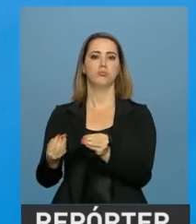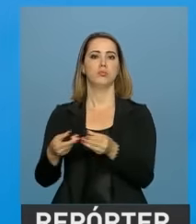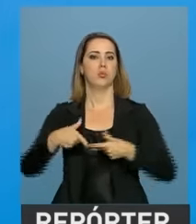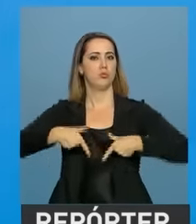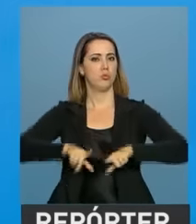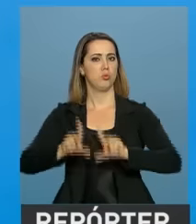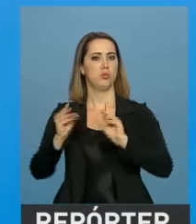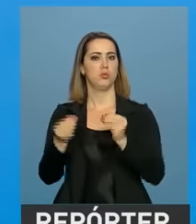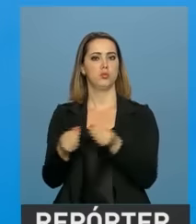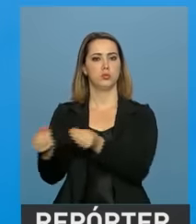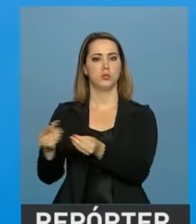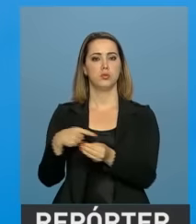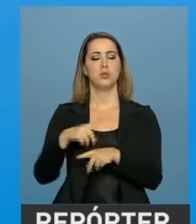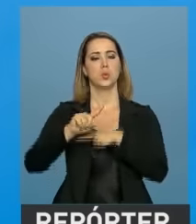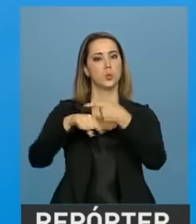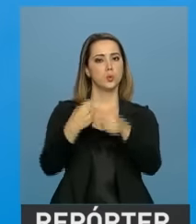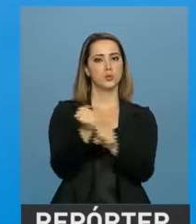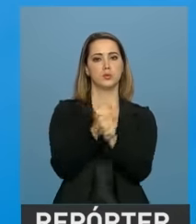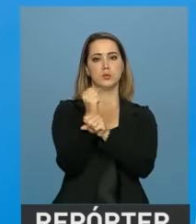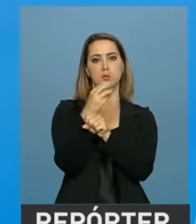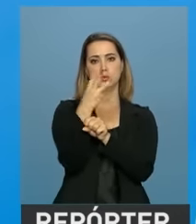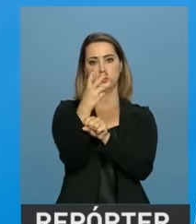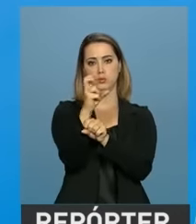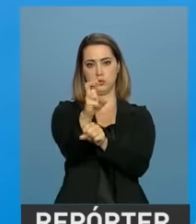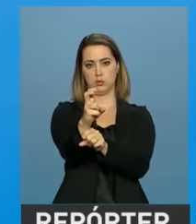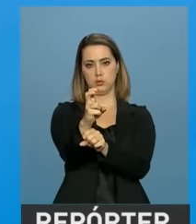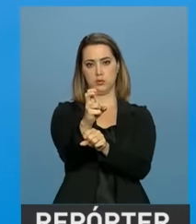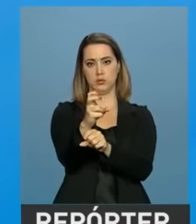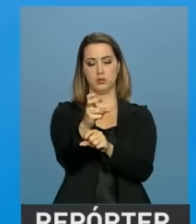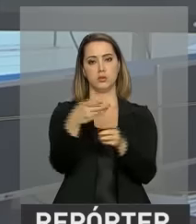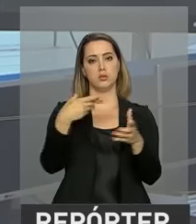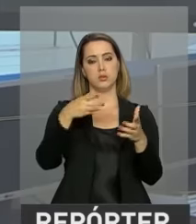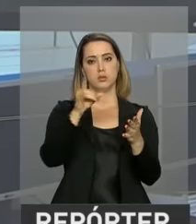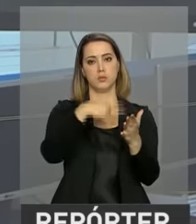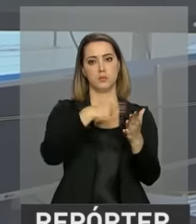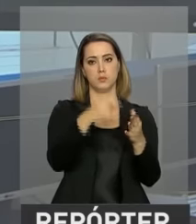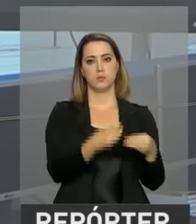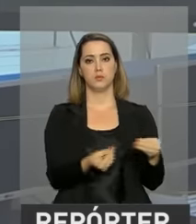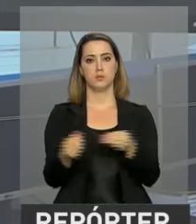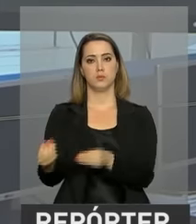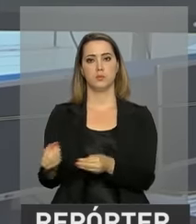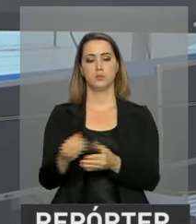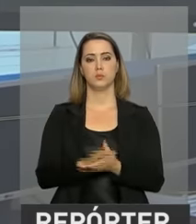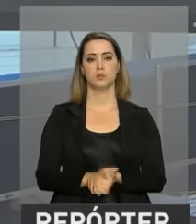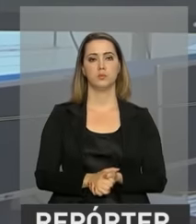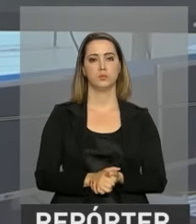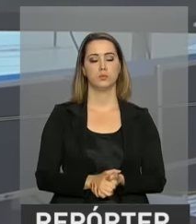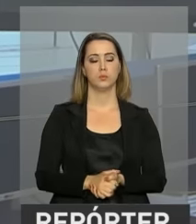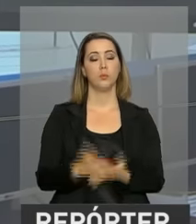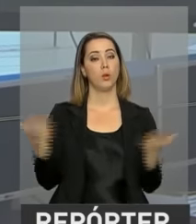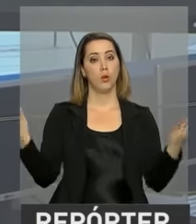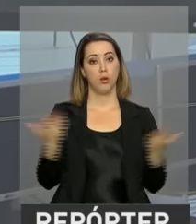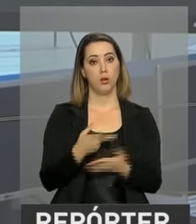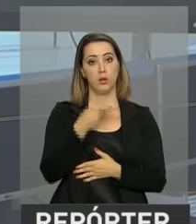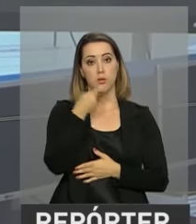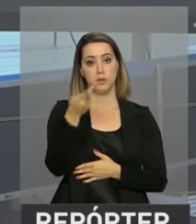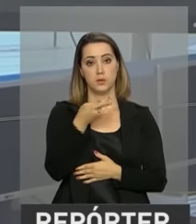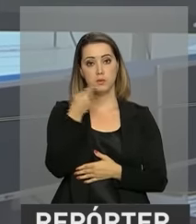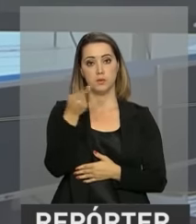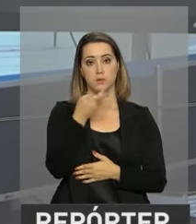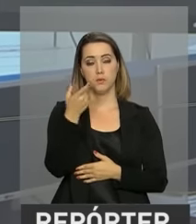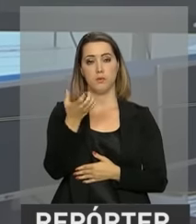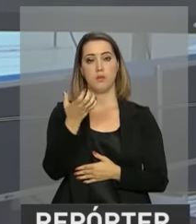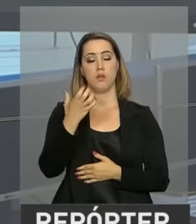que vem cerca de 35 mil titulações no estado de Rondônia. Agora vamos falar de combate à pornografia